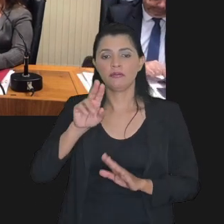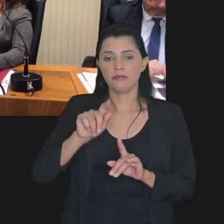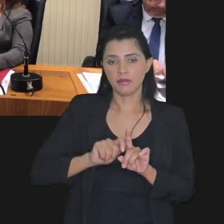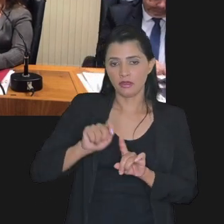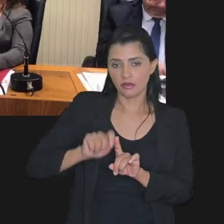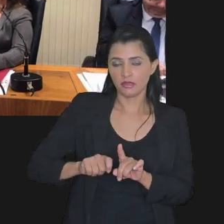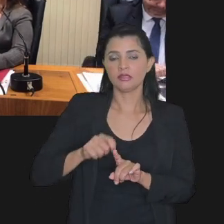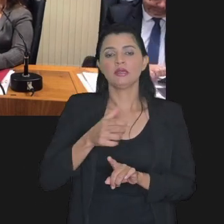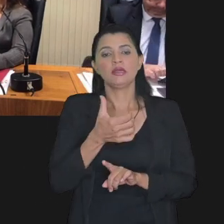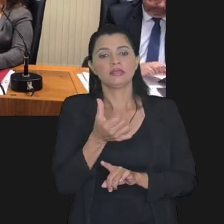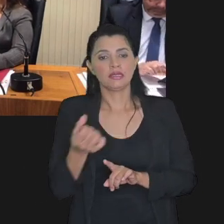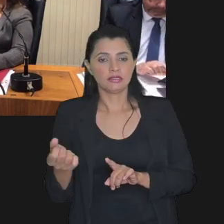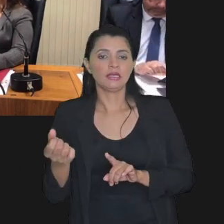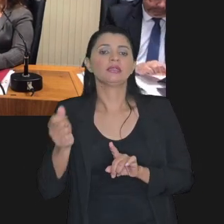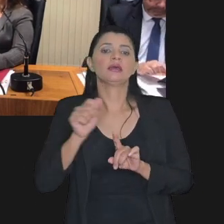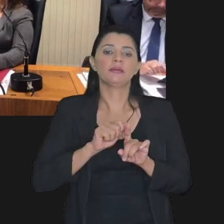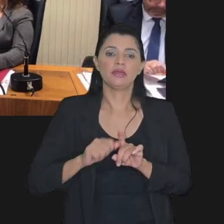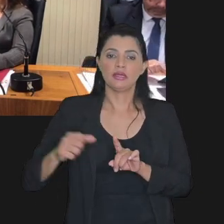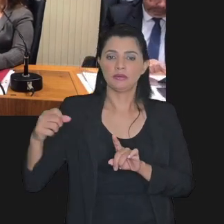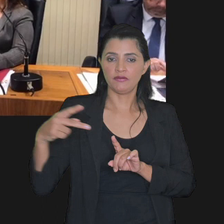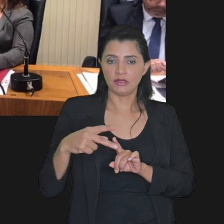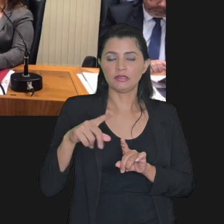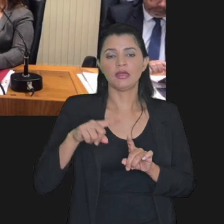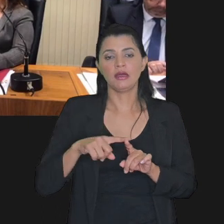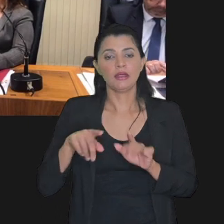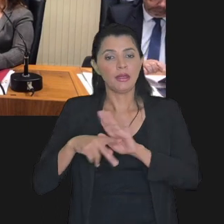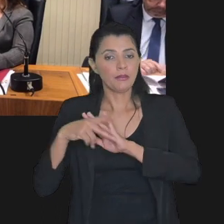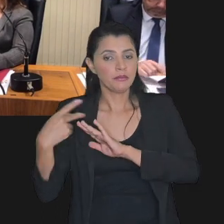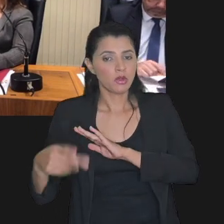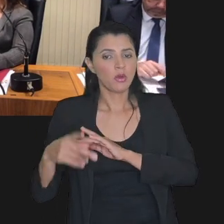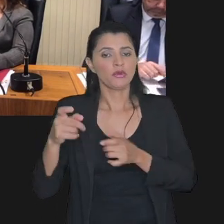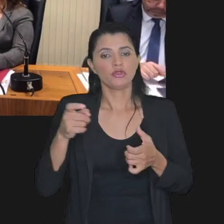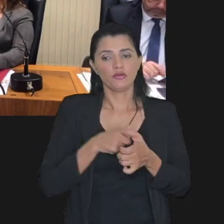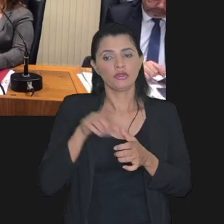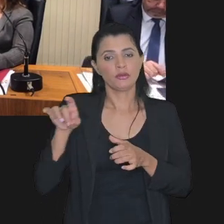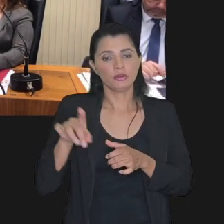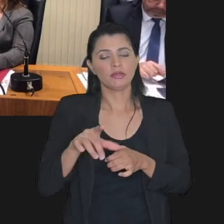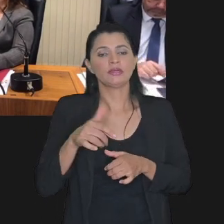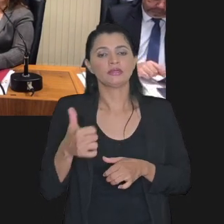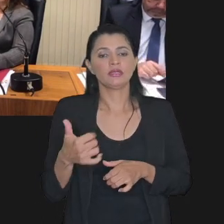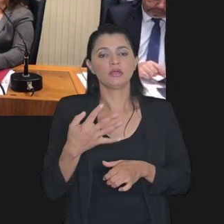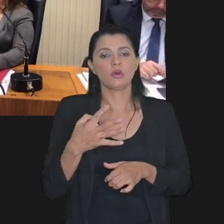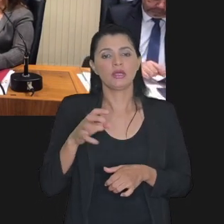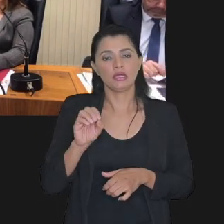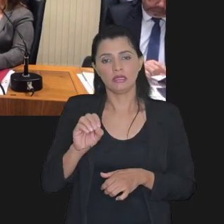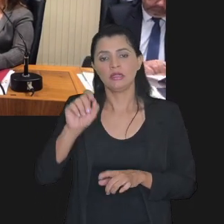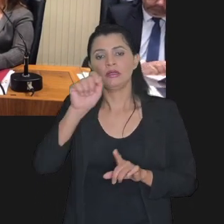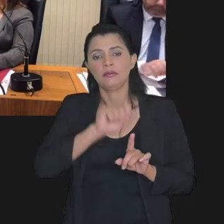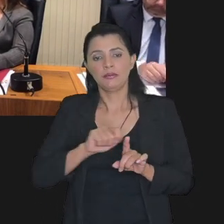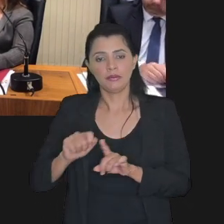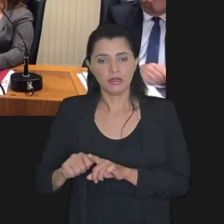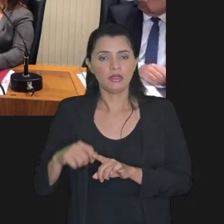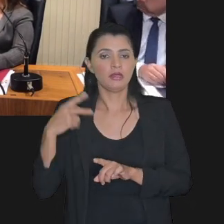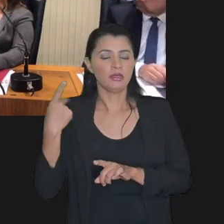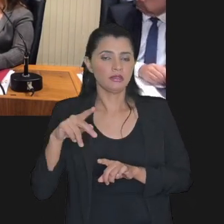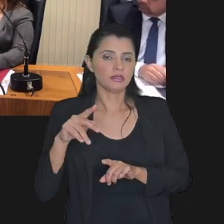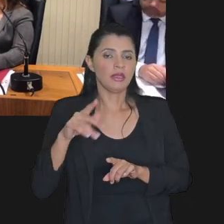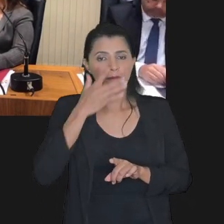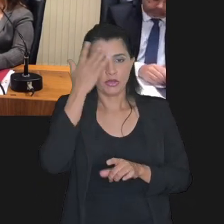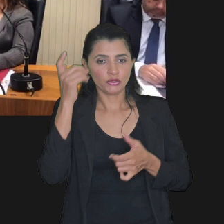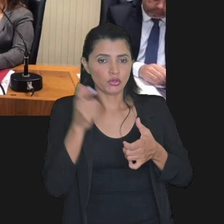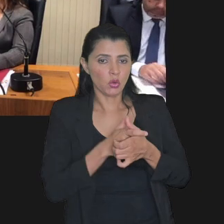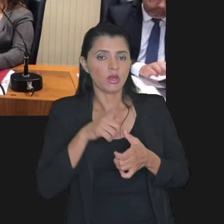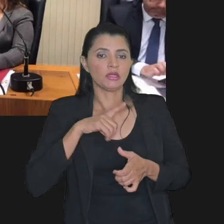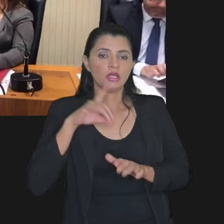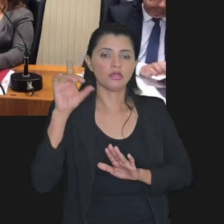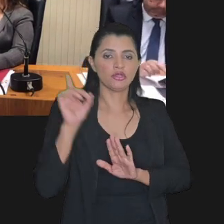previdenciária 60 meses regra específica para devedor diferenciado 145 meses está exposto na lista dos devedores que tem